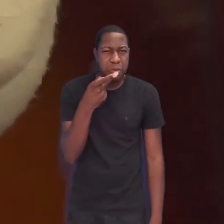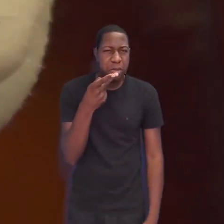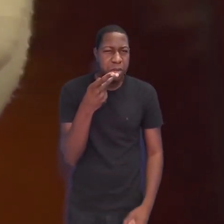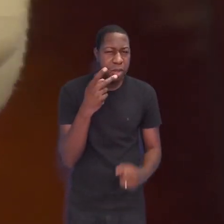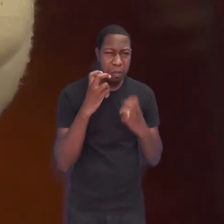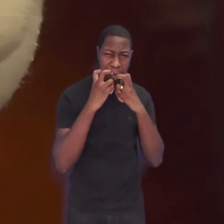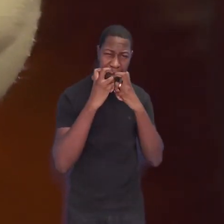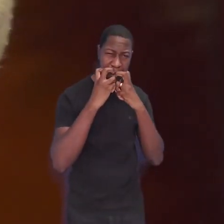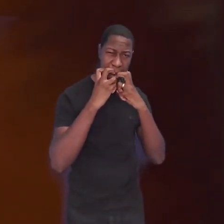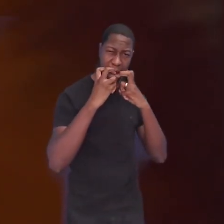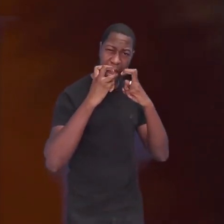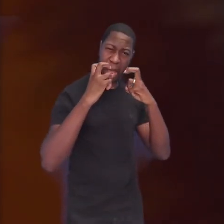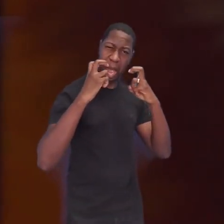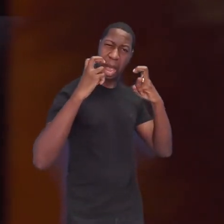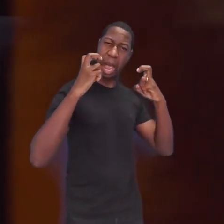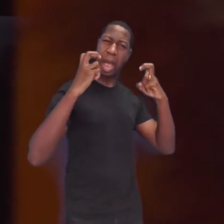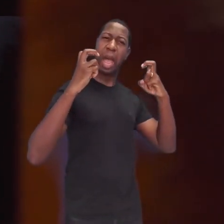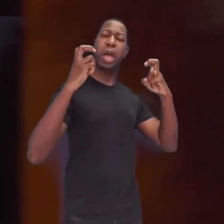alto e bom tom.